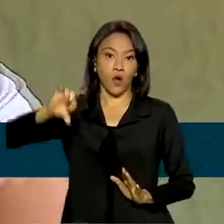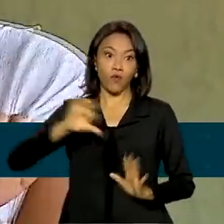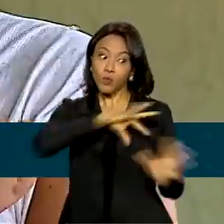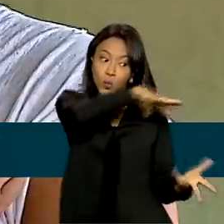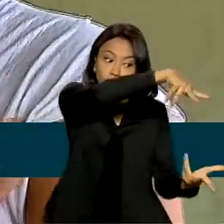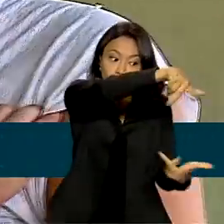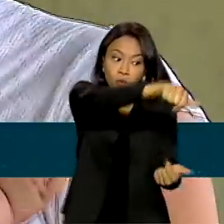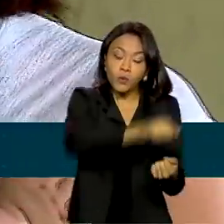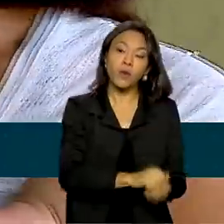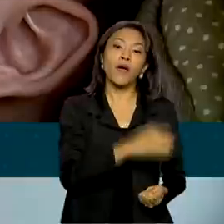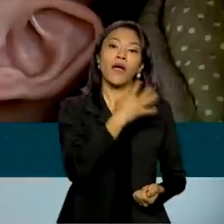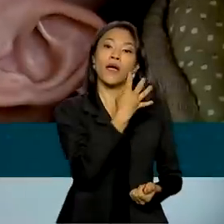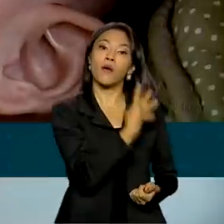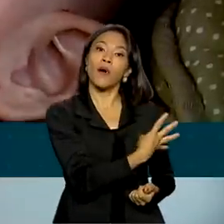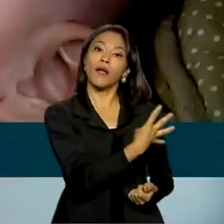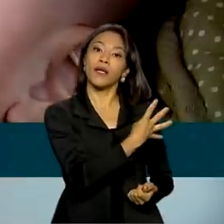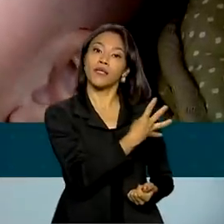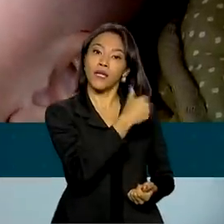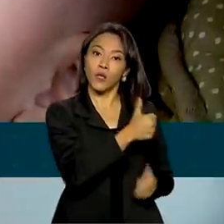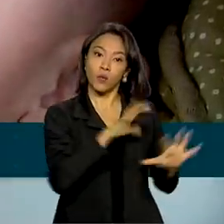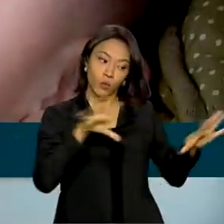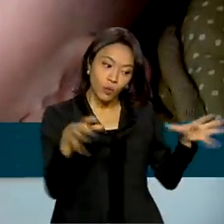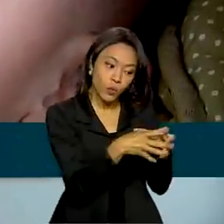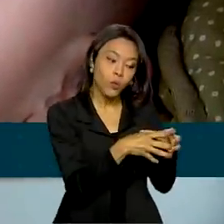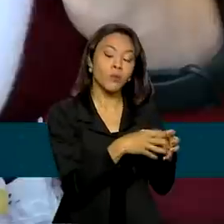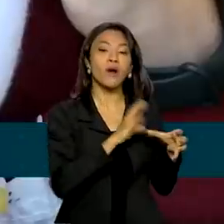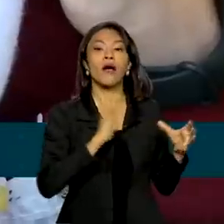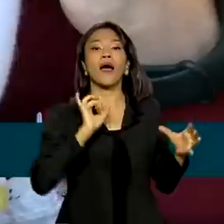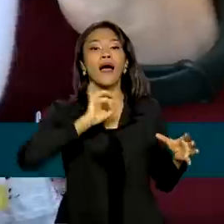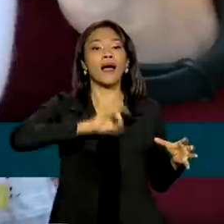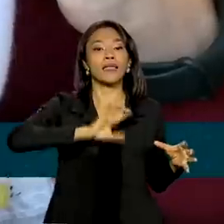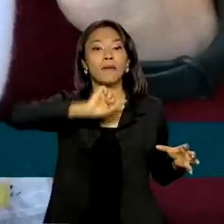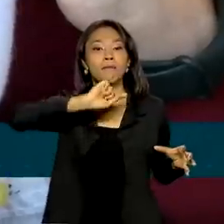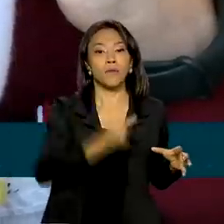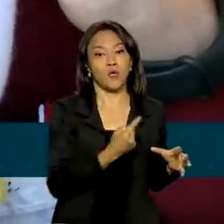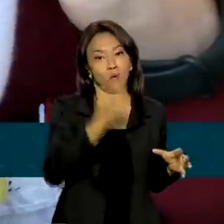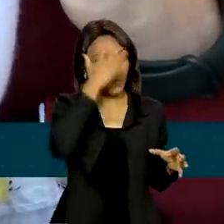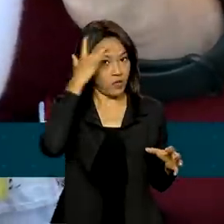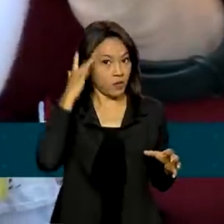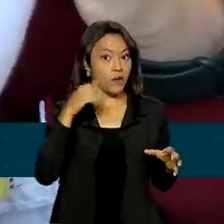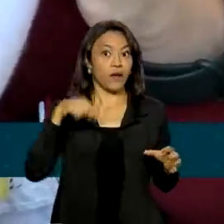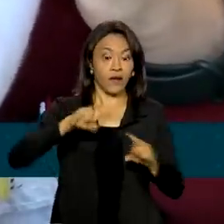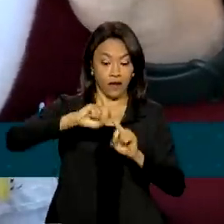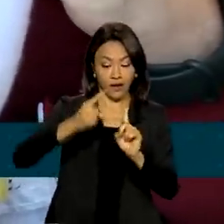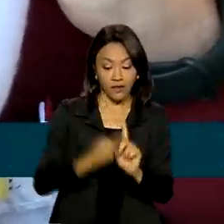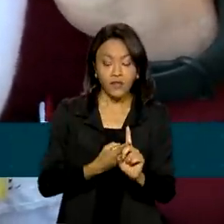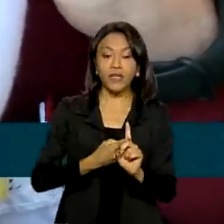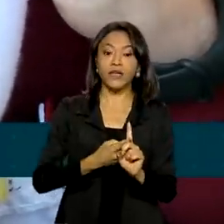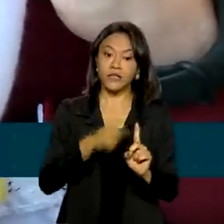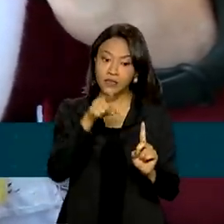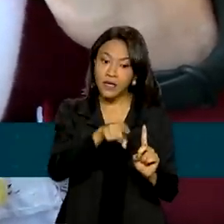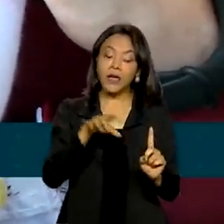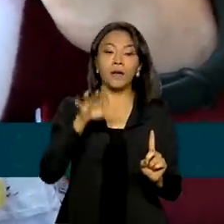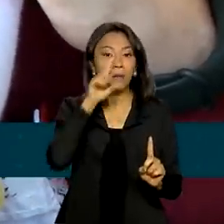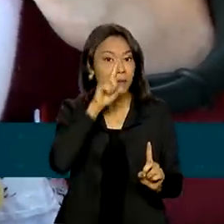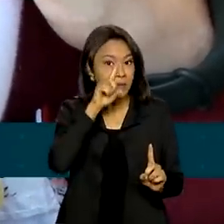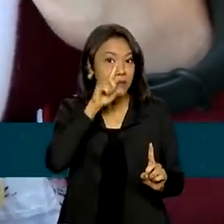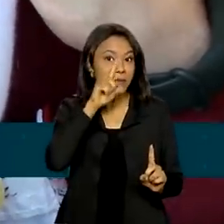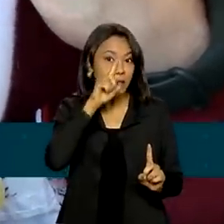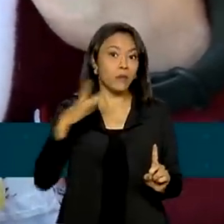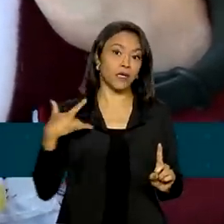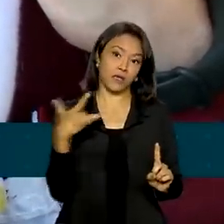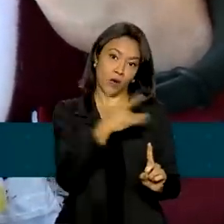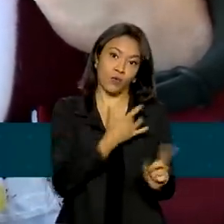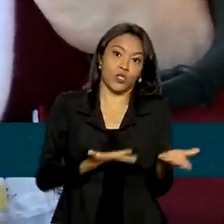41 gestantes adolescentes a cada mil pessoas. A idade transforma a gravidez em um caso de risco à saúde das jovens,